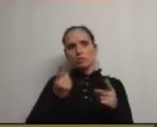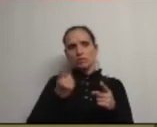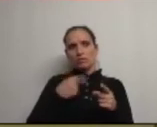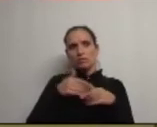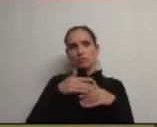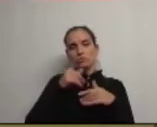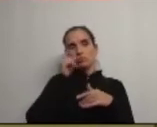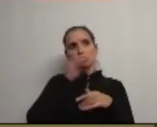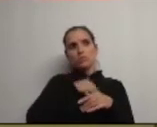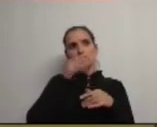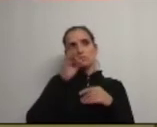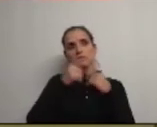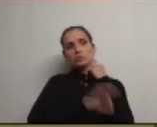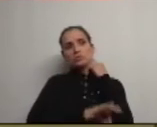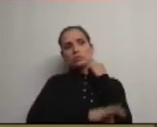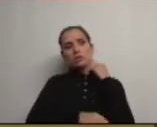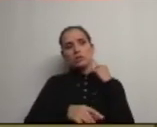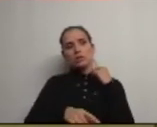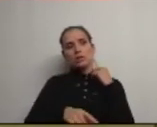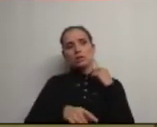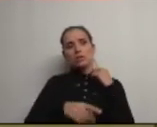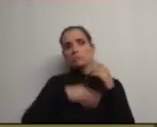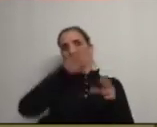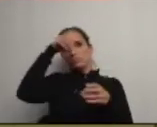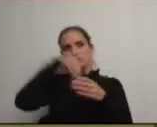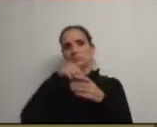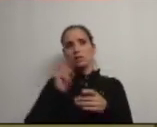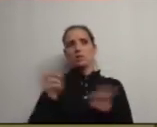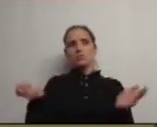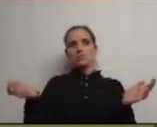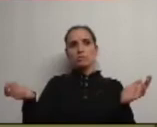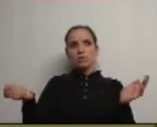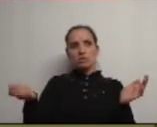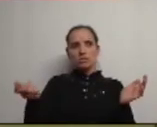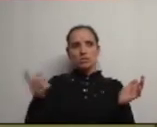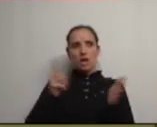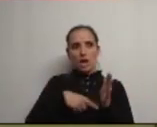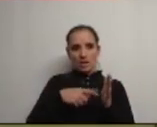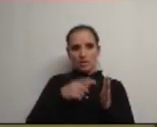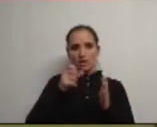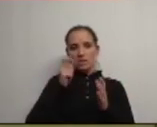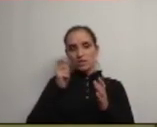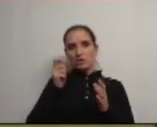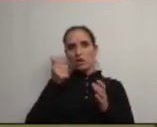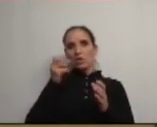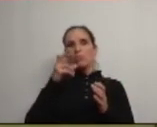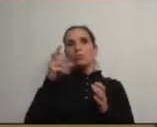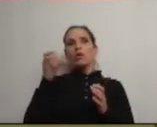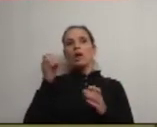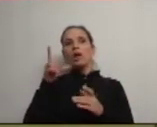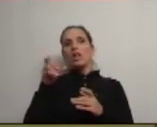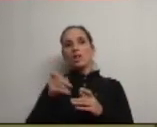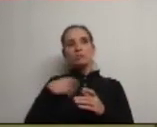como o Sr. Presidente da Junta a freguesia da Agda não metia nisto Agda e Borralha não metia nisto